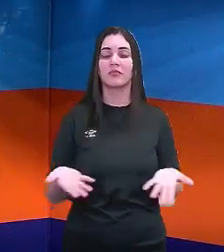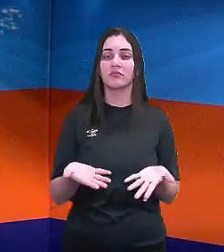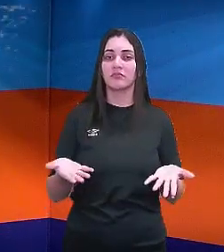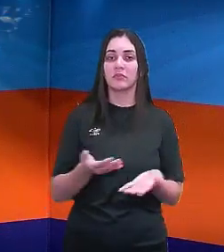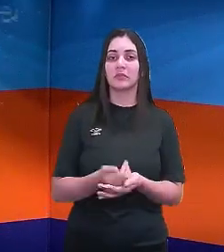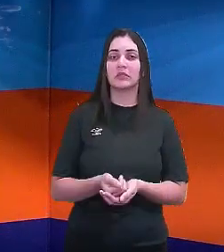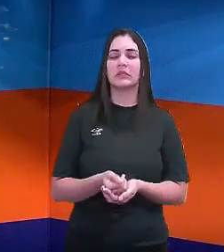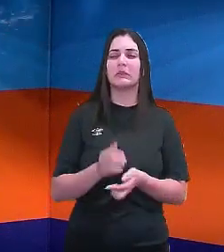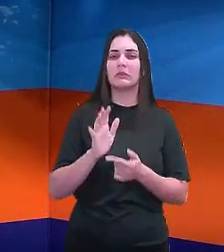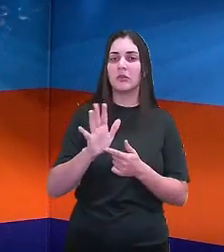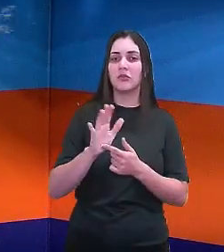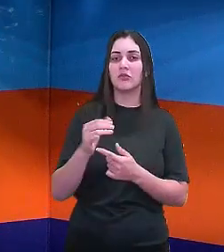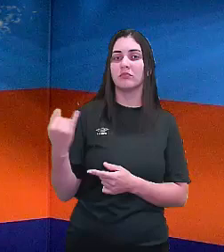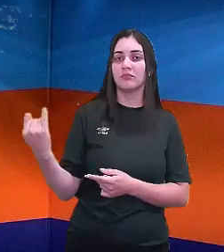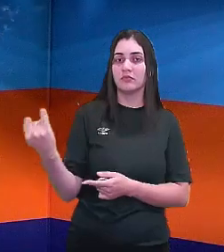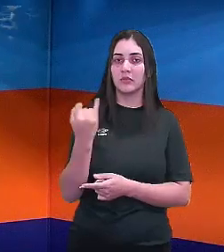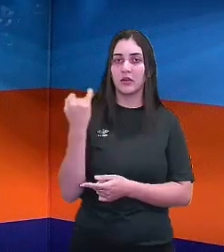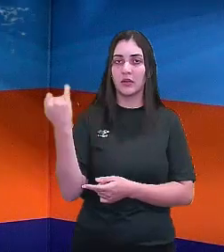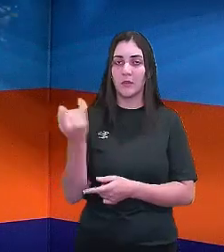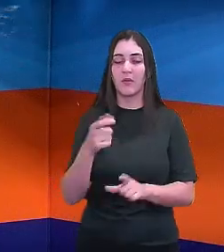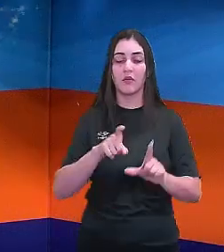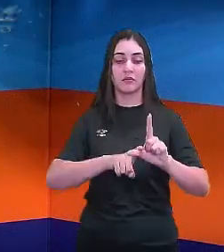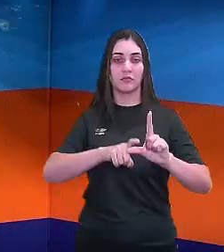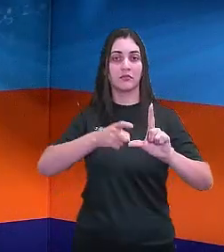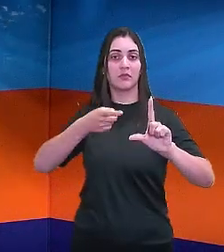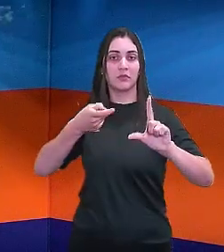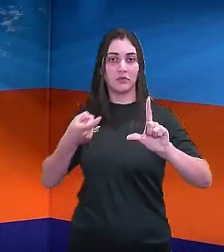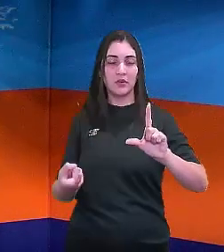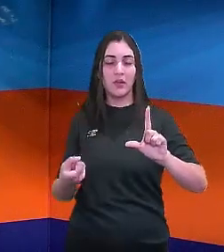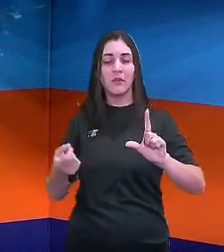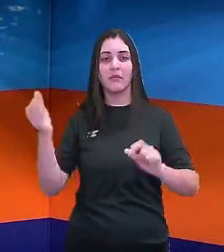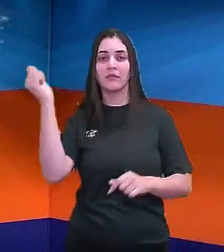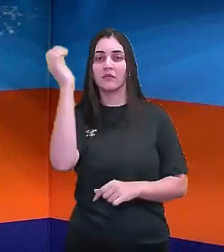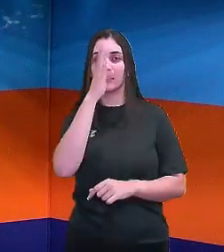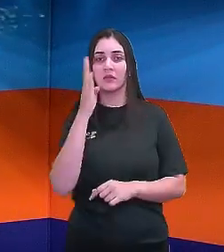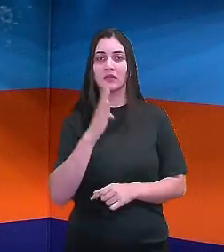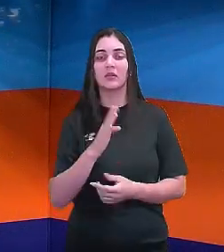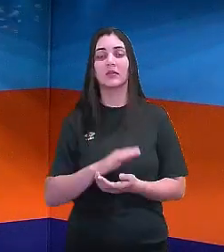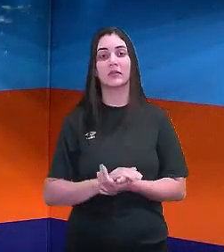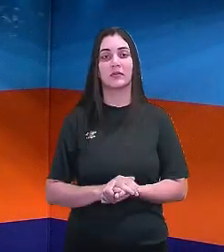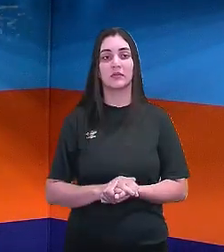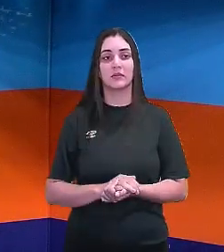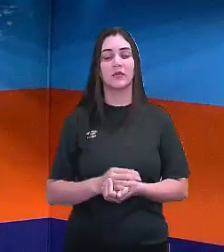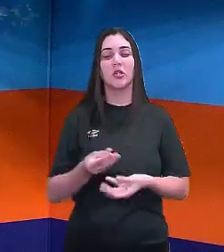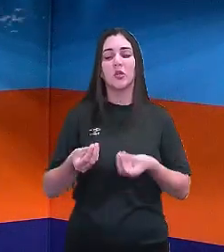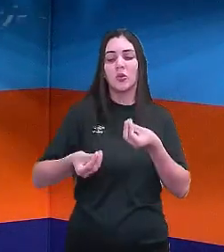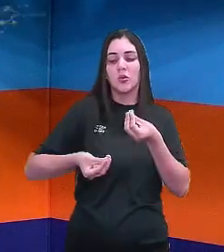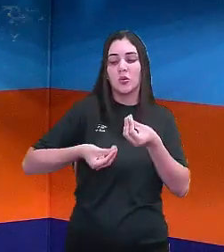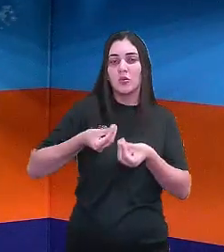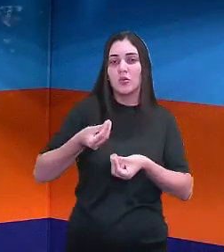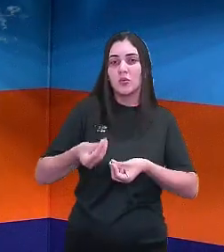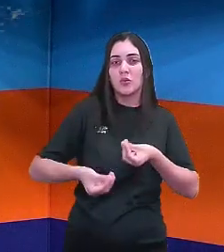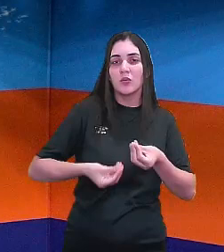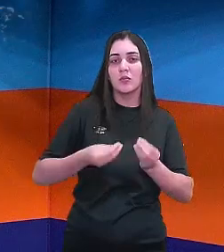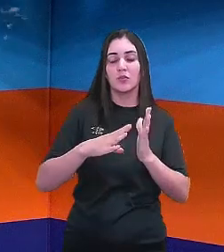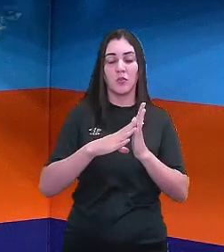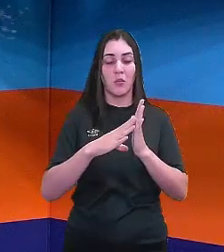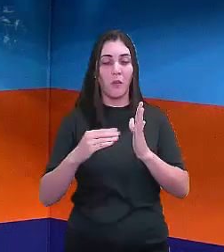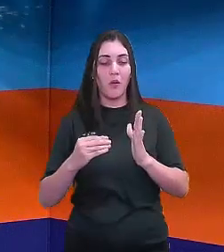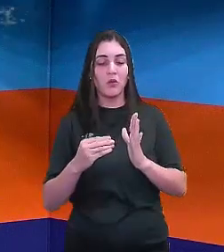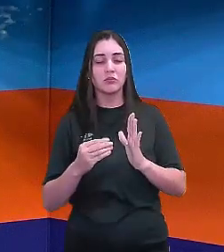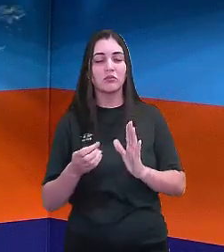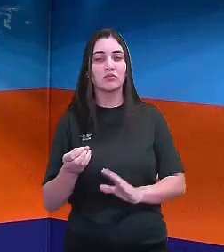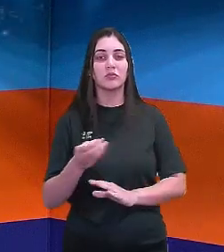trazendo a importância da independência do Brasil como um modo novo de